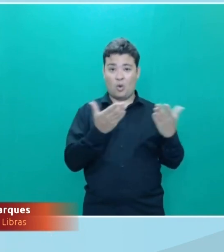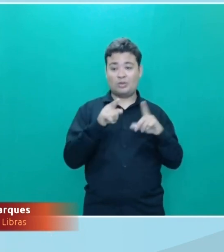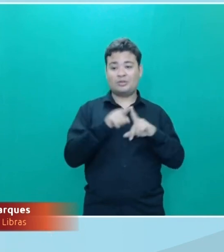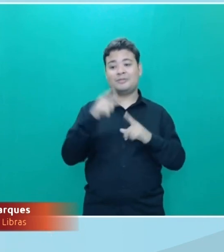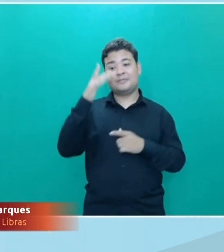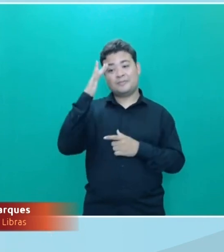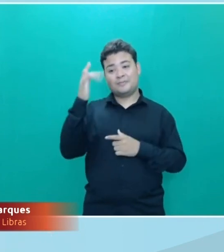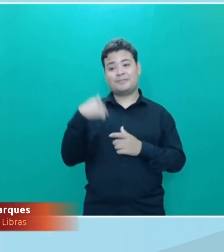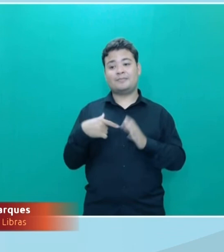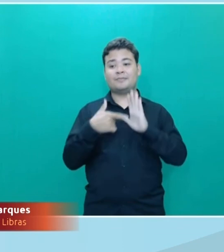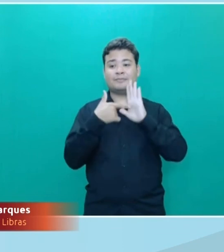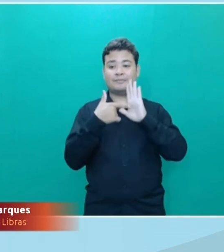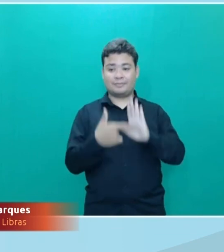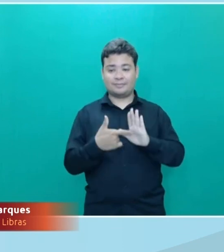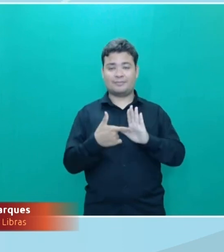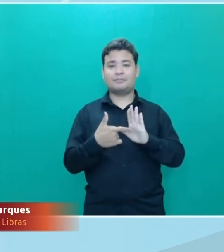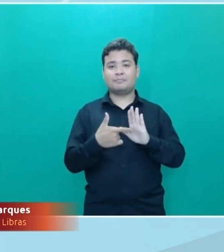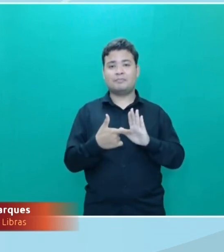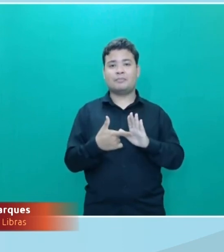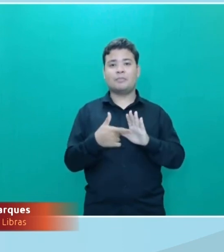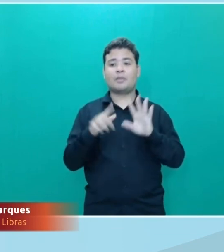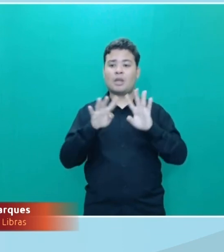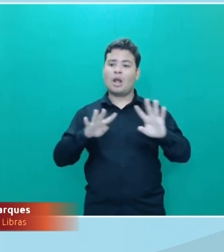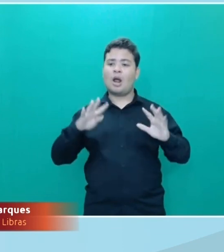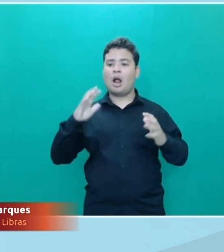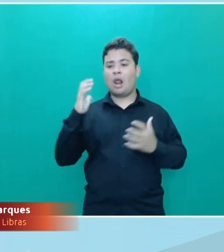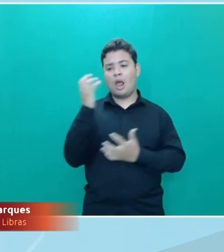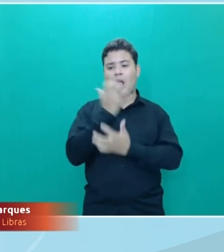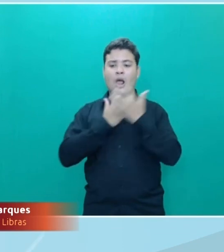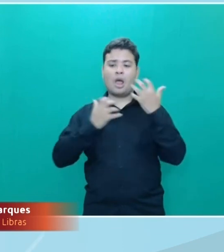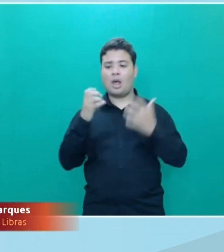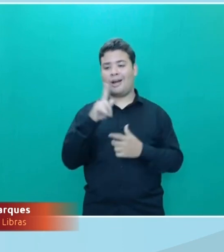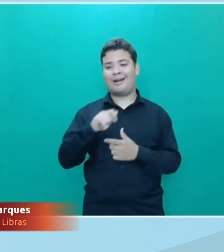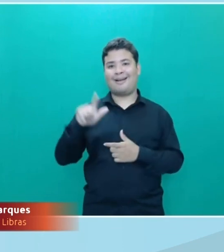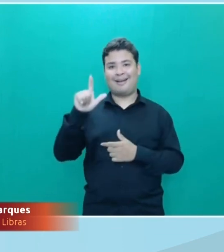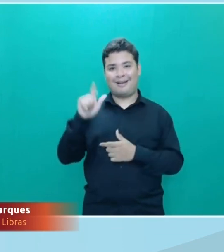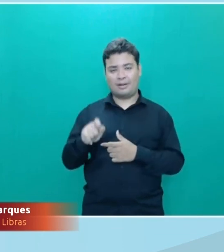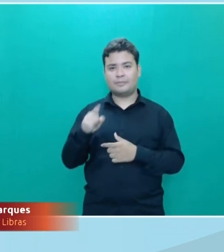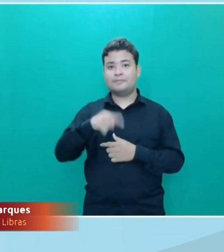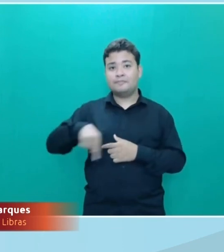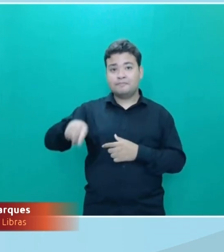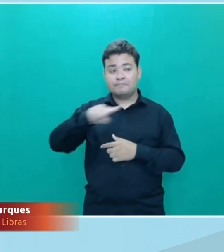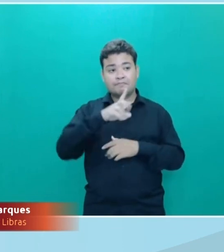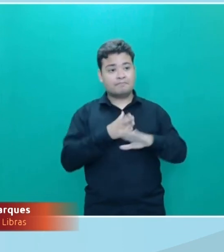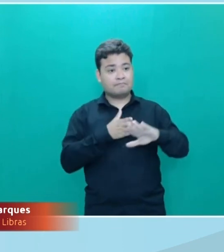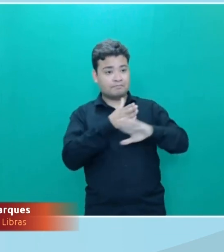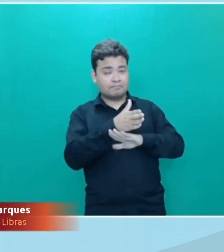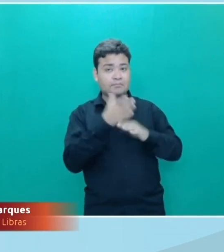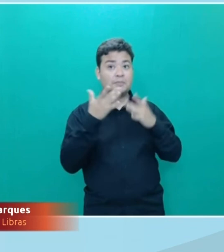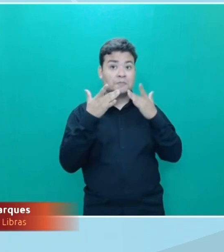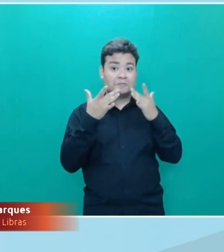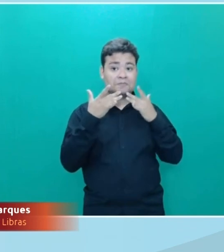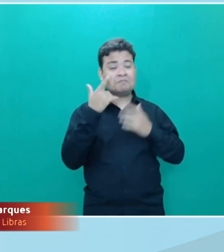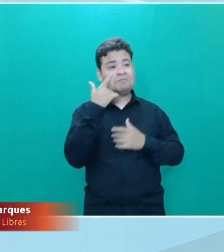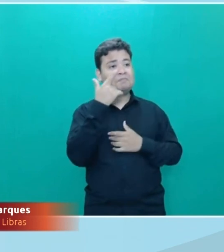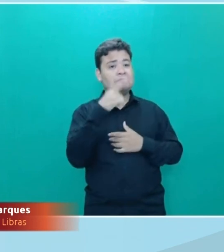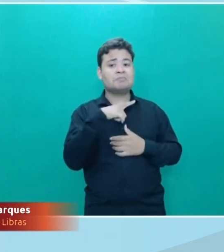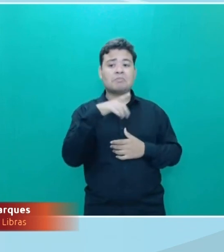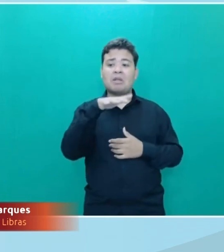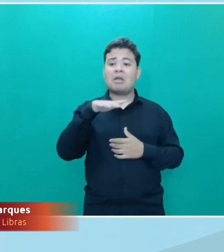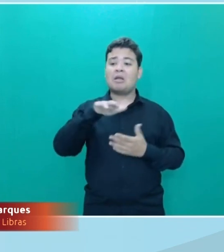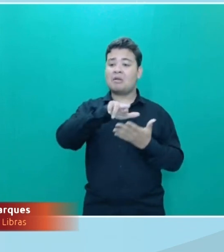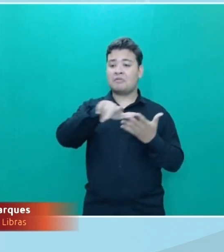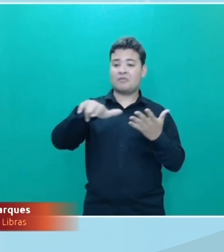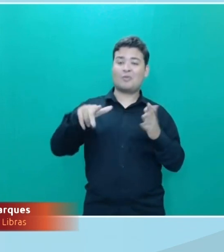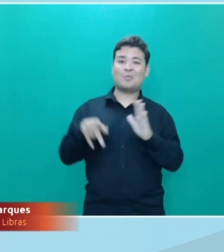concerto Ópera Gala os espectadores que forem ao teatro vão acompanhar conhecidas áreas de